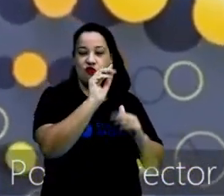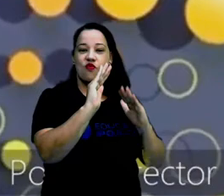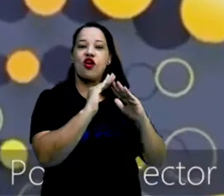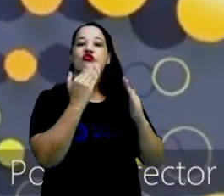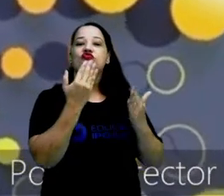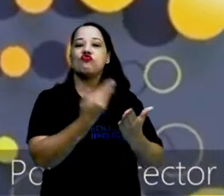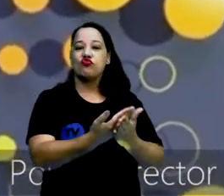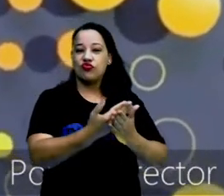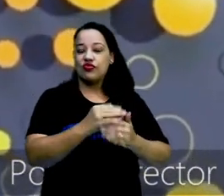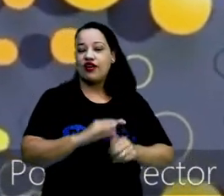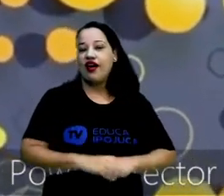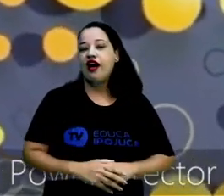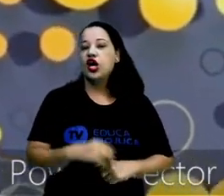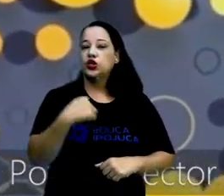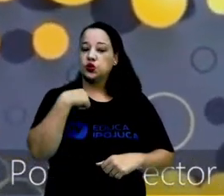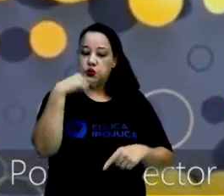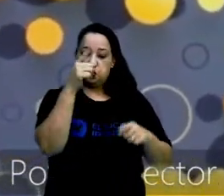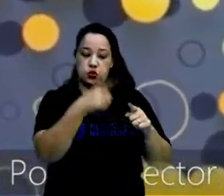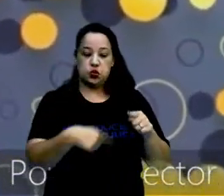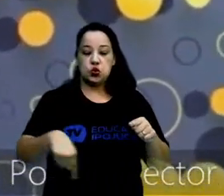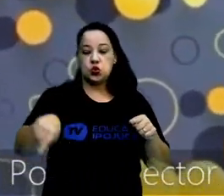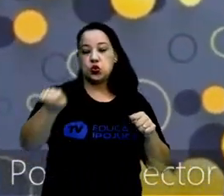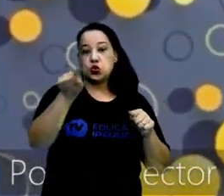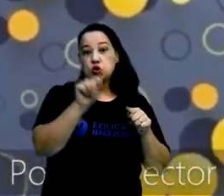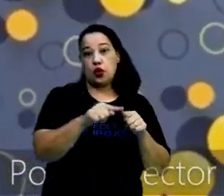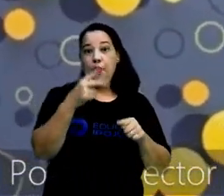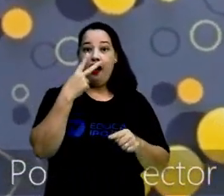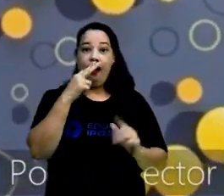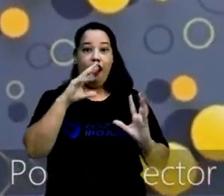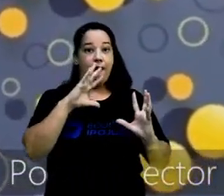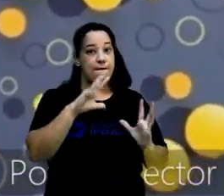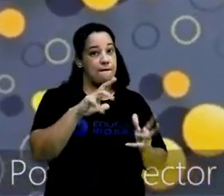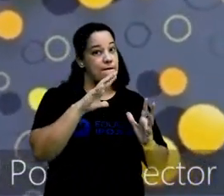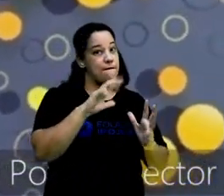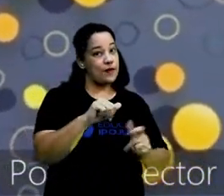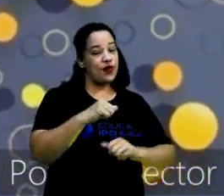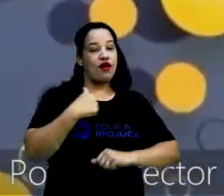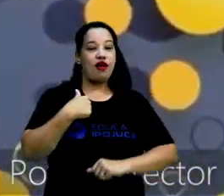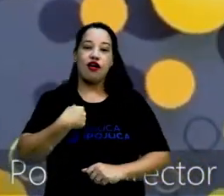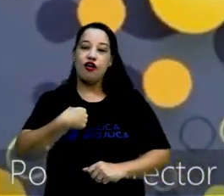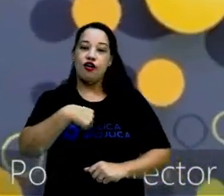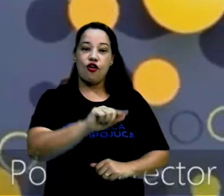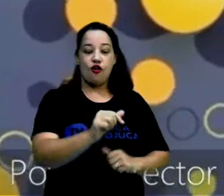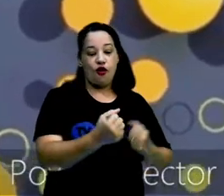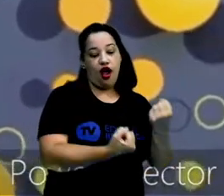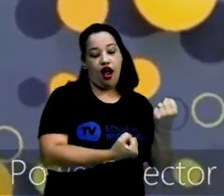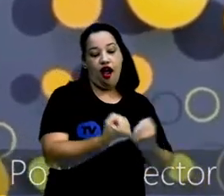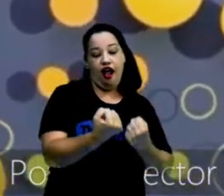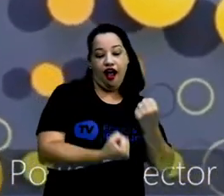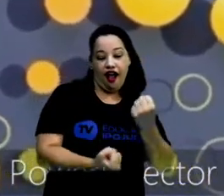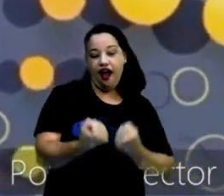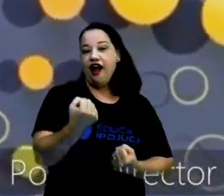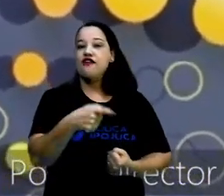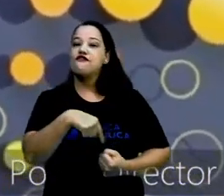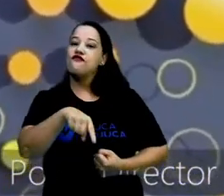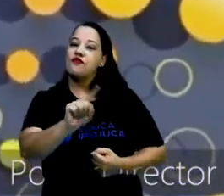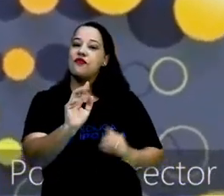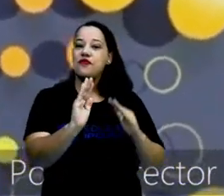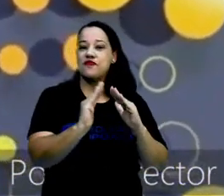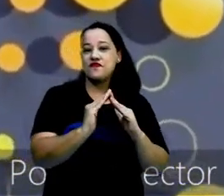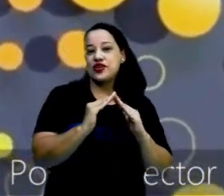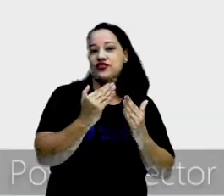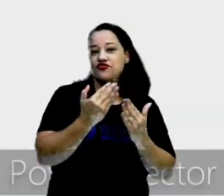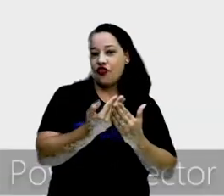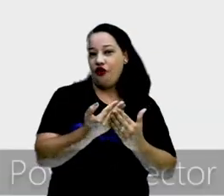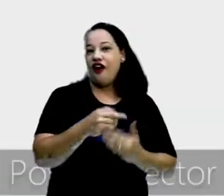Eu sou o círculo e pareço uma bola, estou na roda dos carros que te levam pra escola.